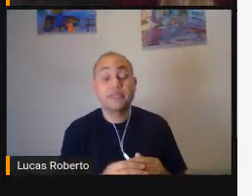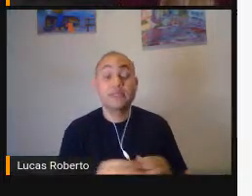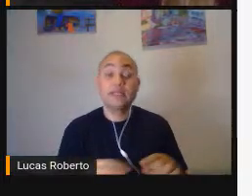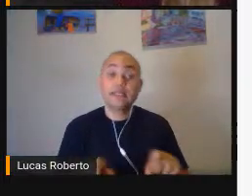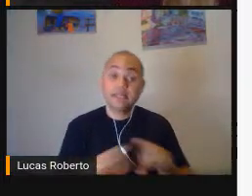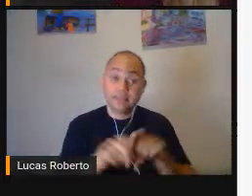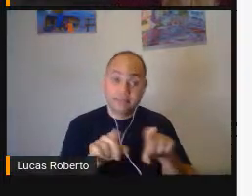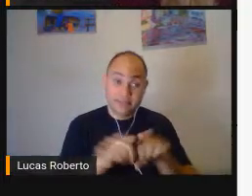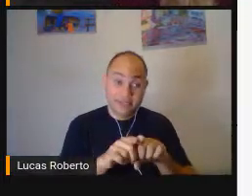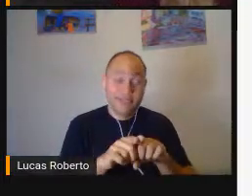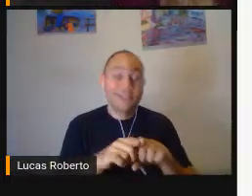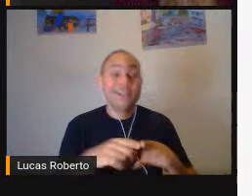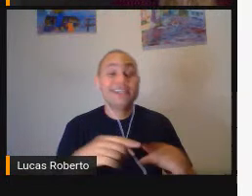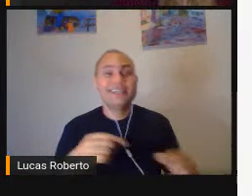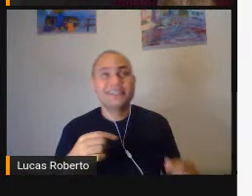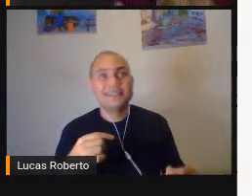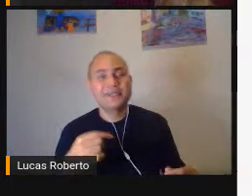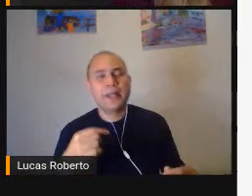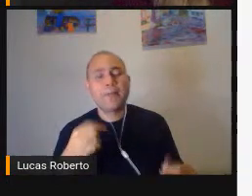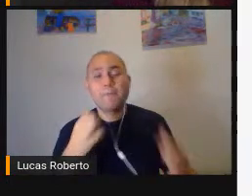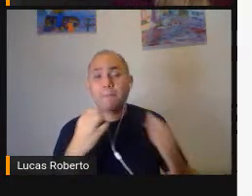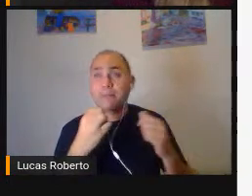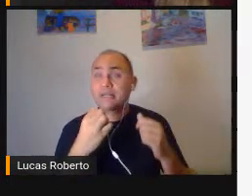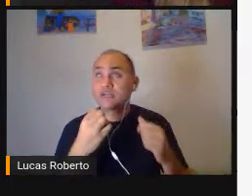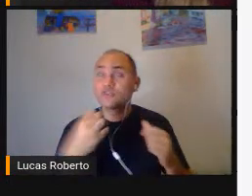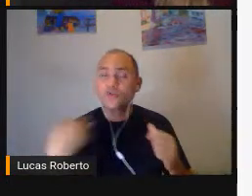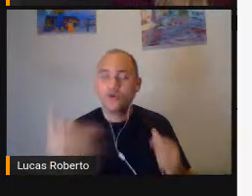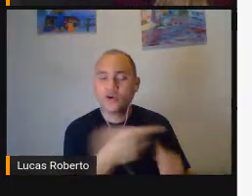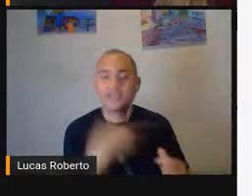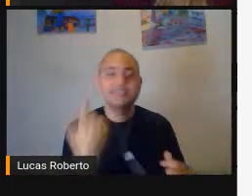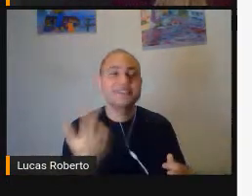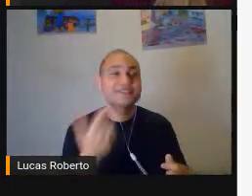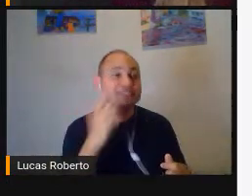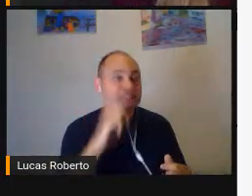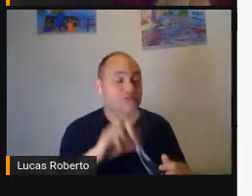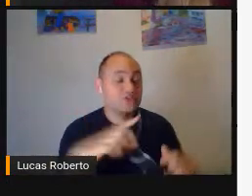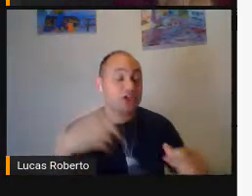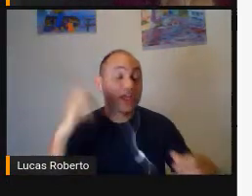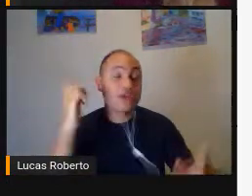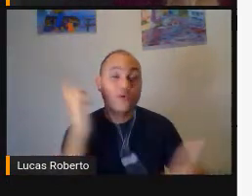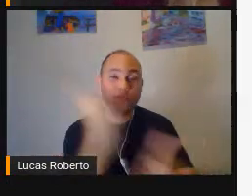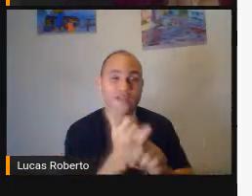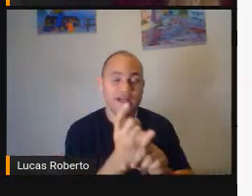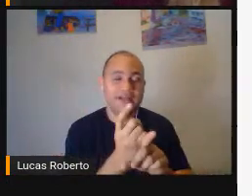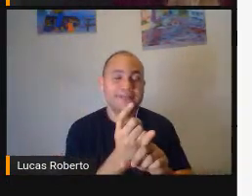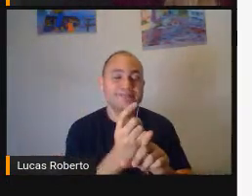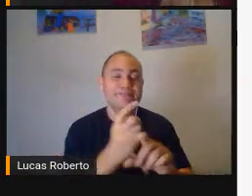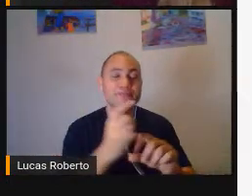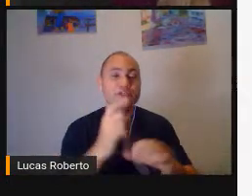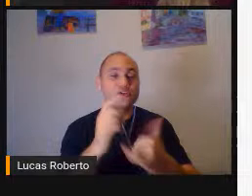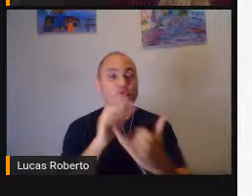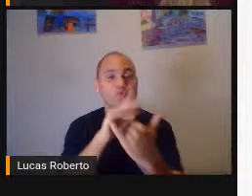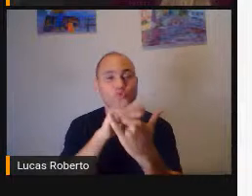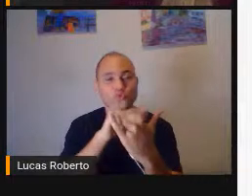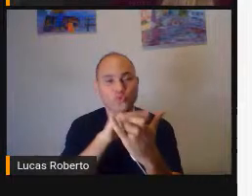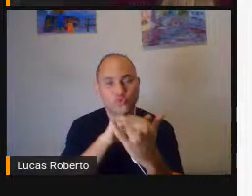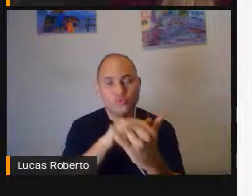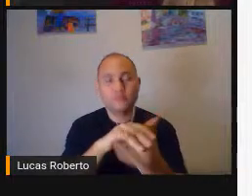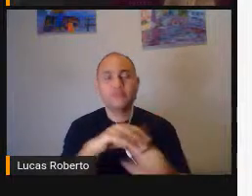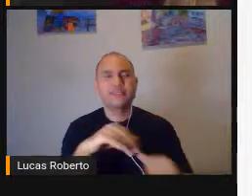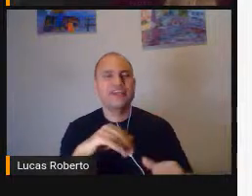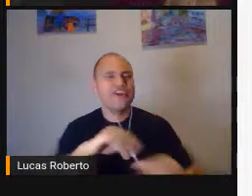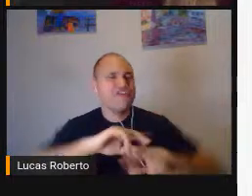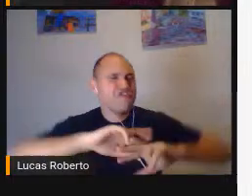YouTube Vários filmes Vários desenhos animados Com audiodescrição E que podem ser utilizados Desde cedo